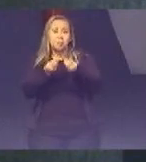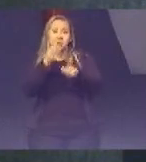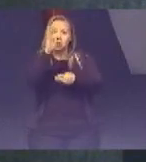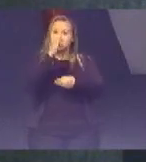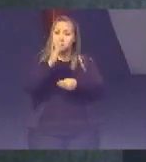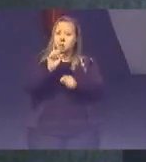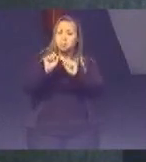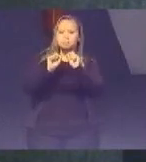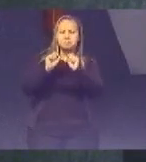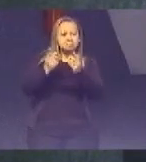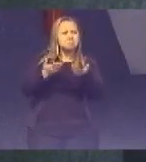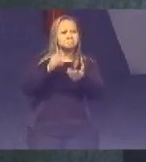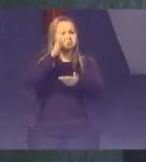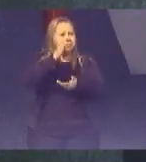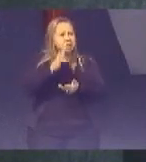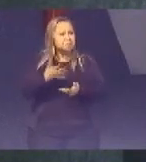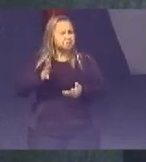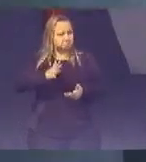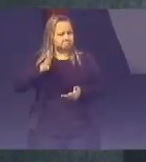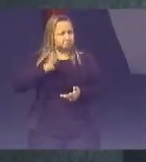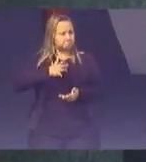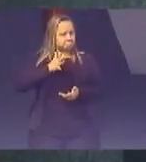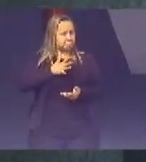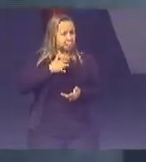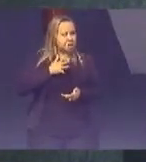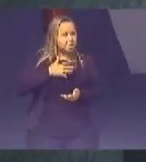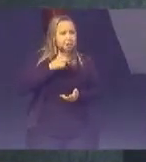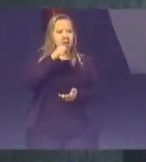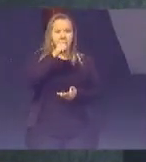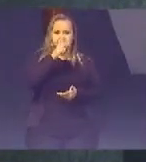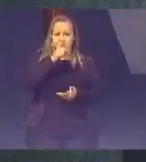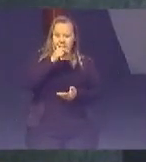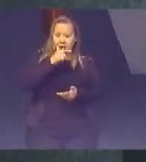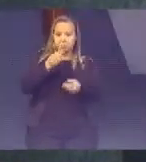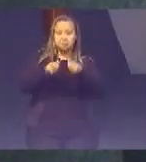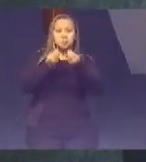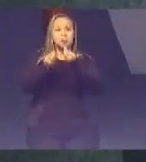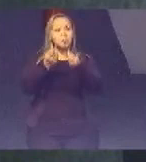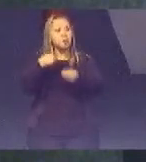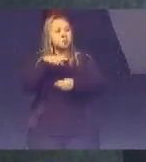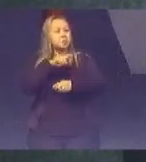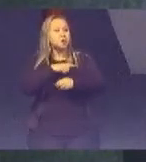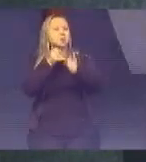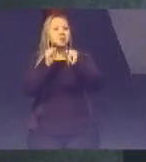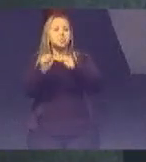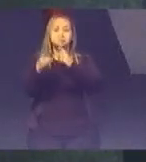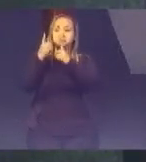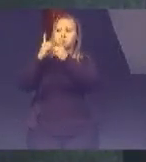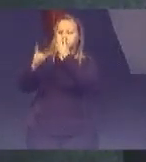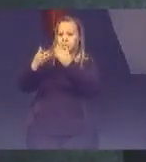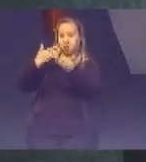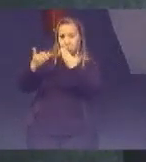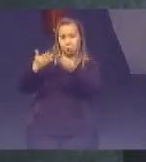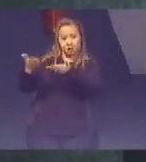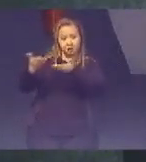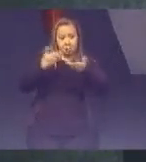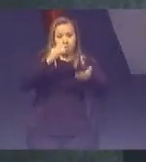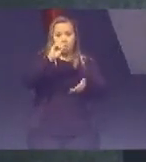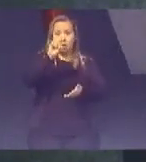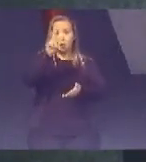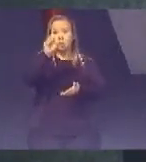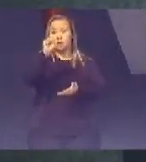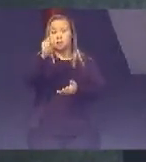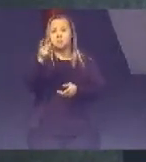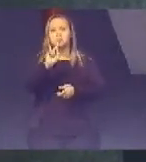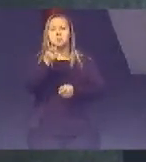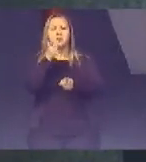Quem é o Brasil Com toda essa riqueza Pluvial Como que nós Poderíamos Dialogar Trazer os ODS Se a gente não